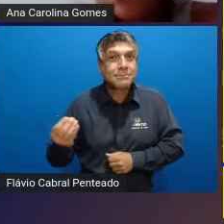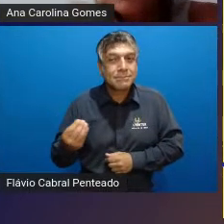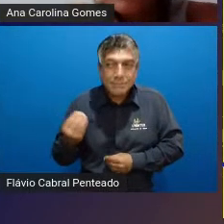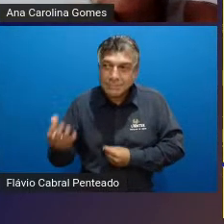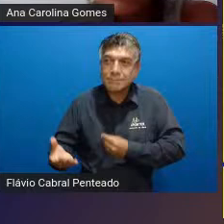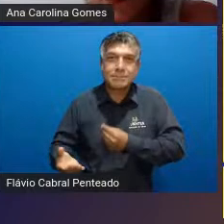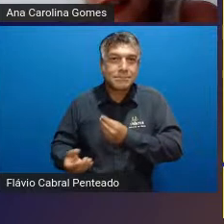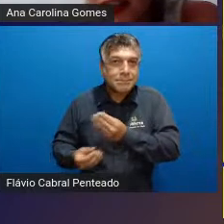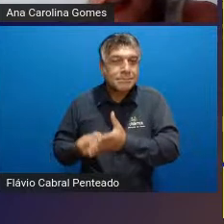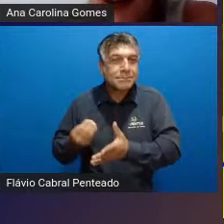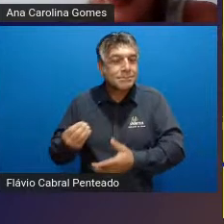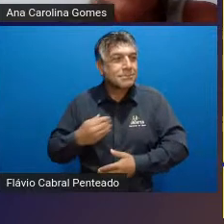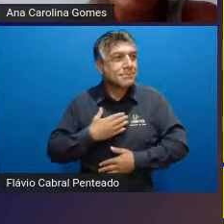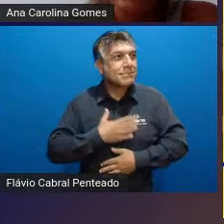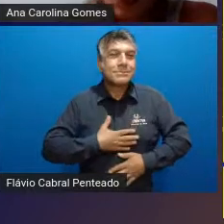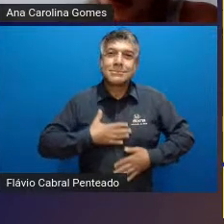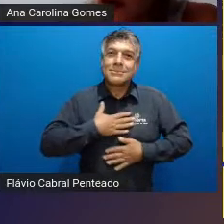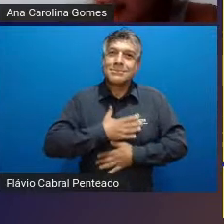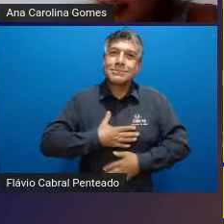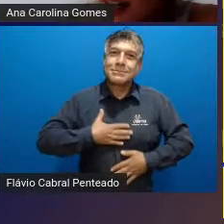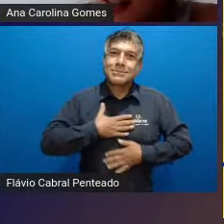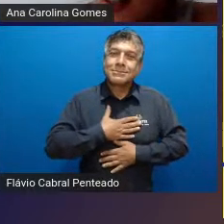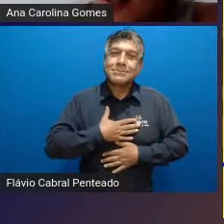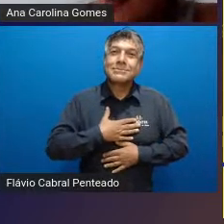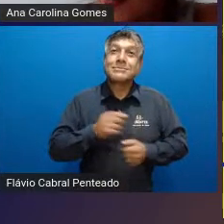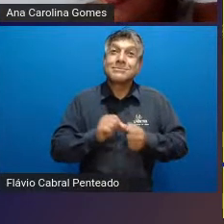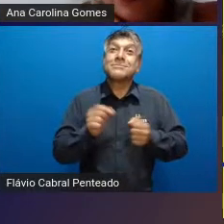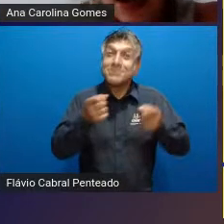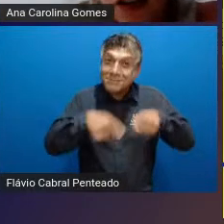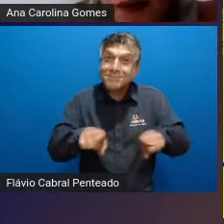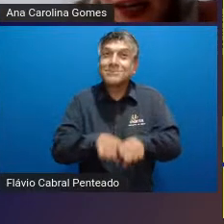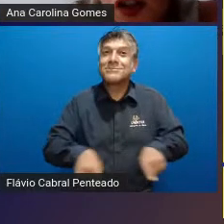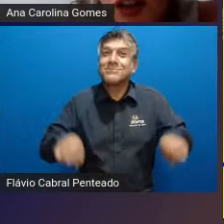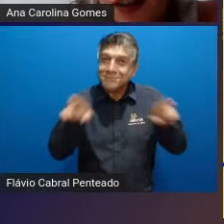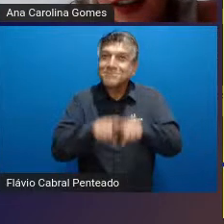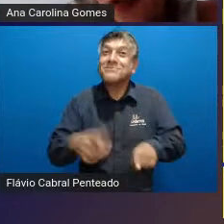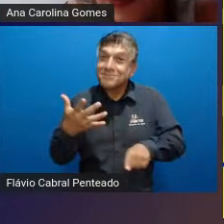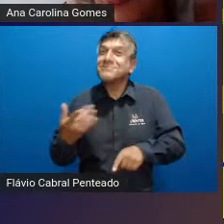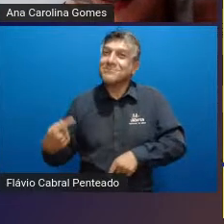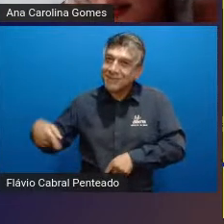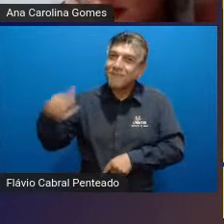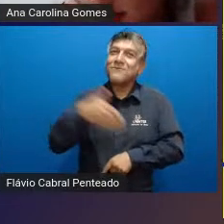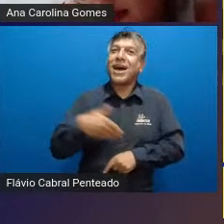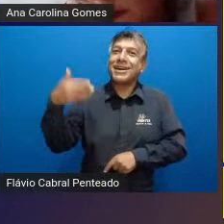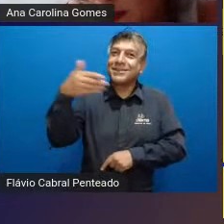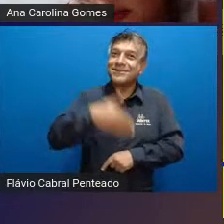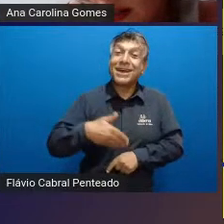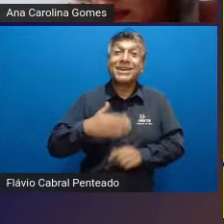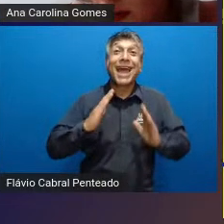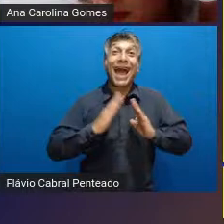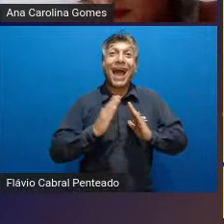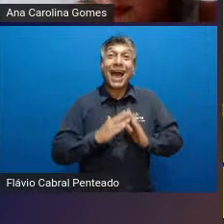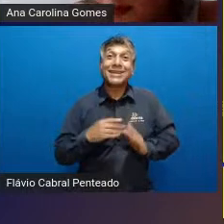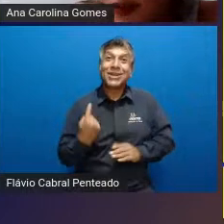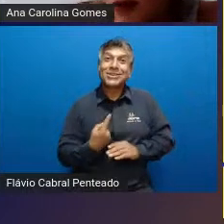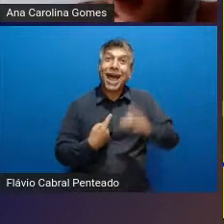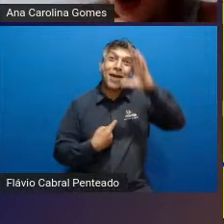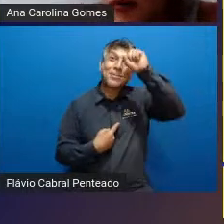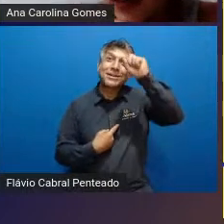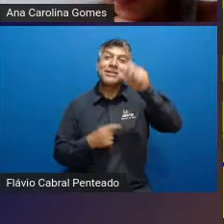saudável pra que ela se sinta bem fazendo aquilo queira vir de novo queira tentar novamente aquilo em casa sozinha por exemplo